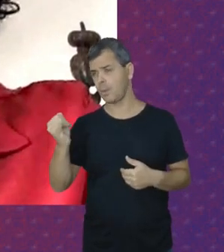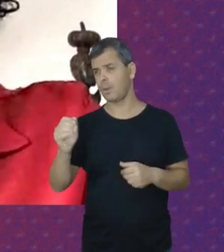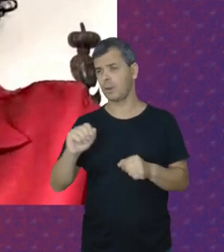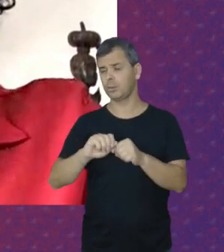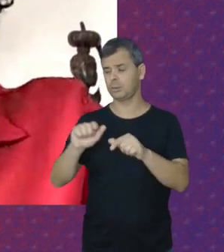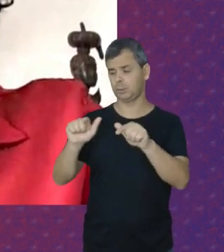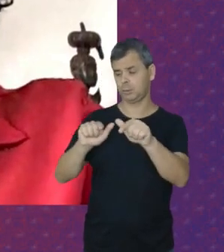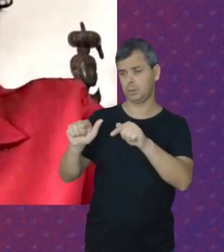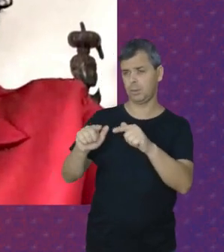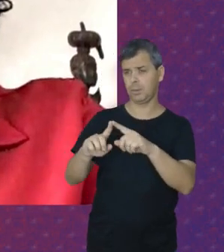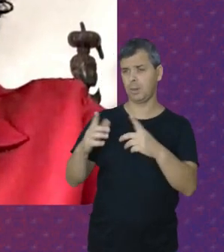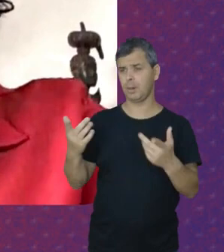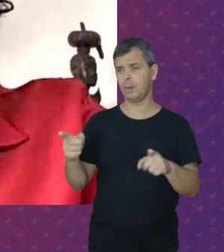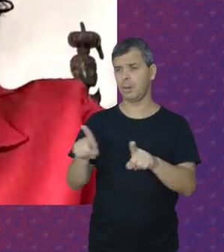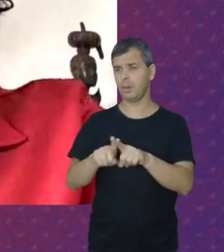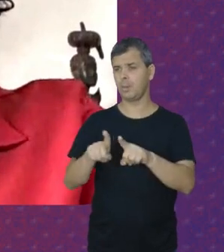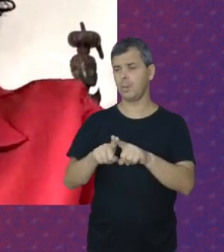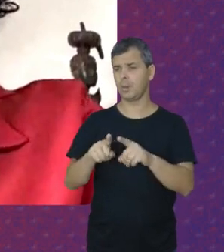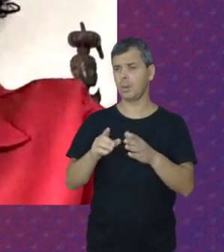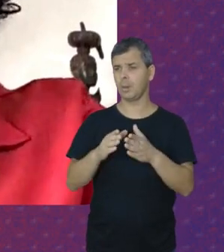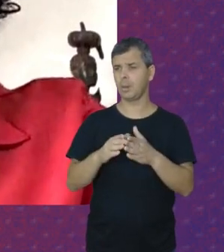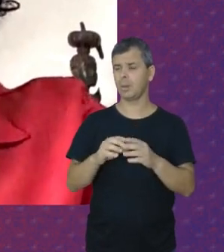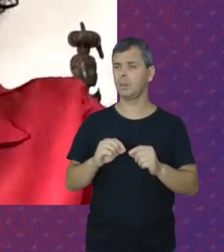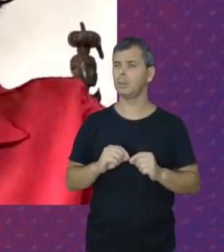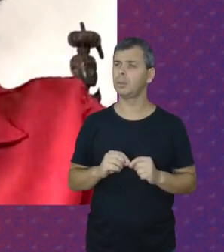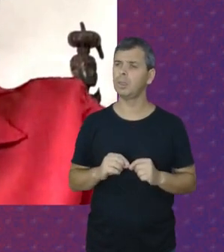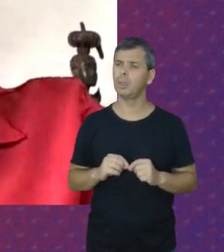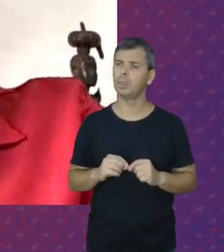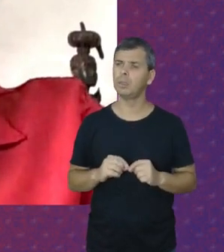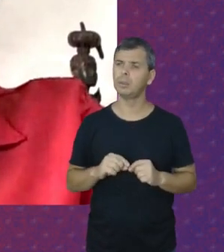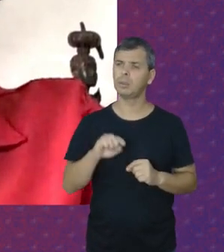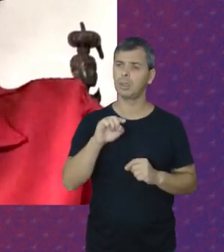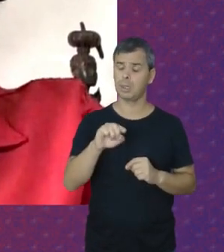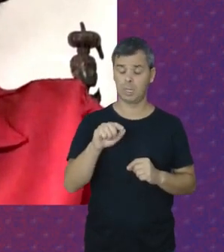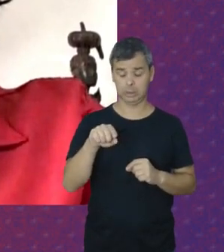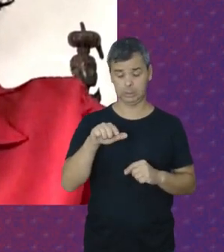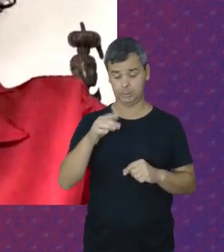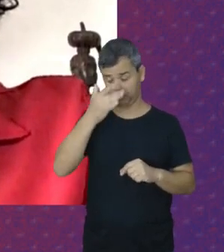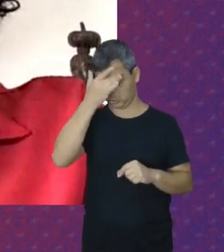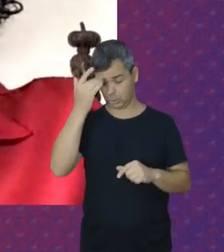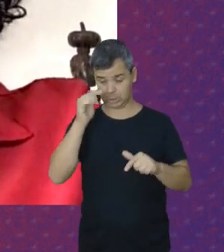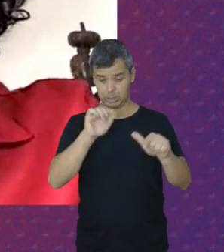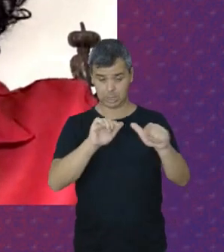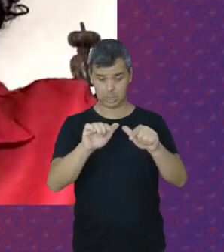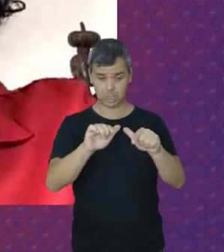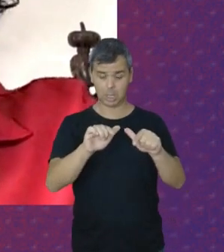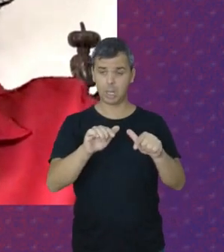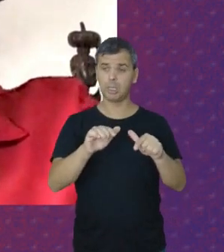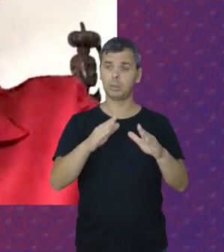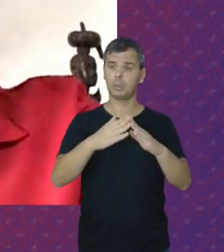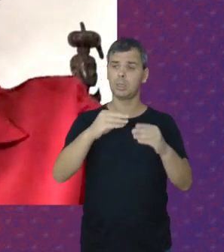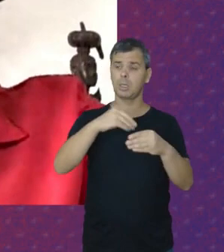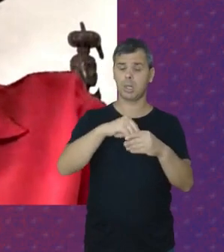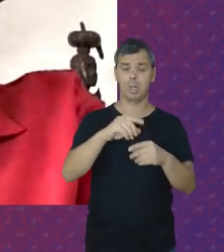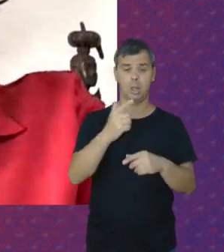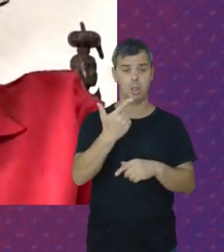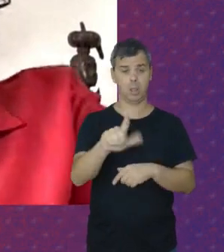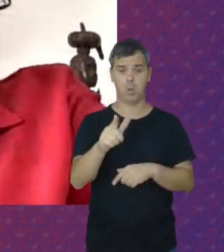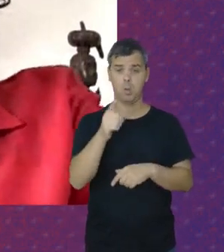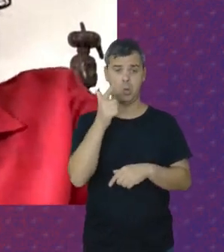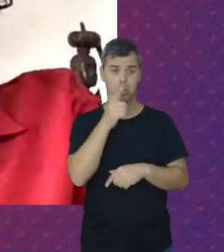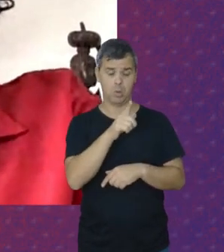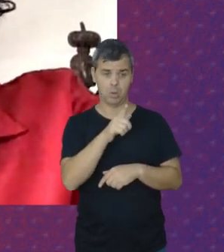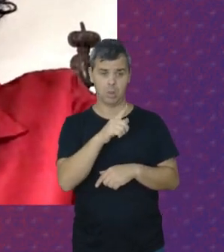trabalhos Porque na medida Em que Essas Trabalhadoras Domésticas Não conseguem